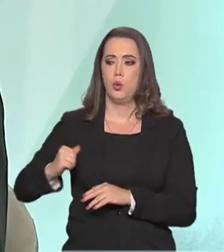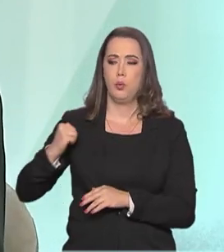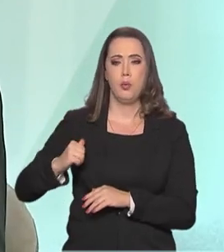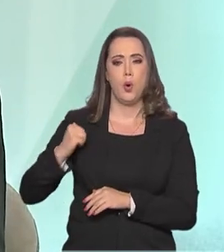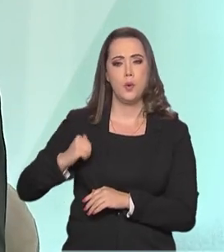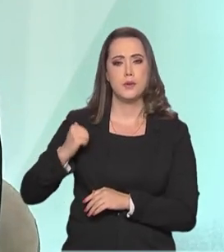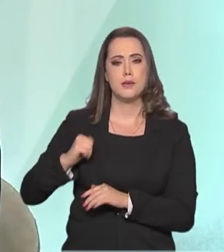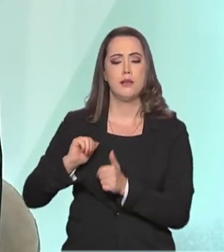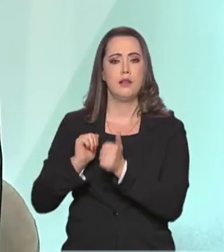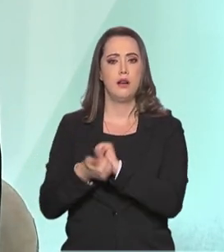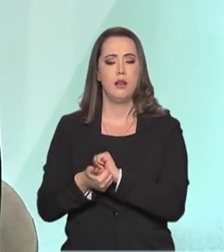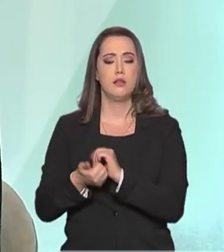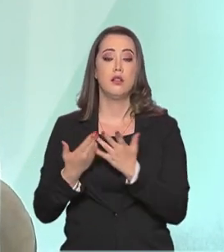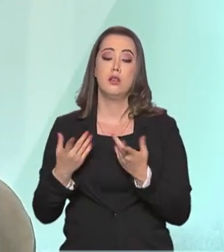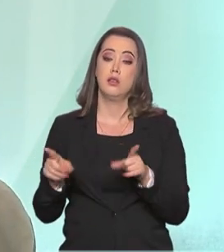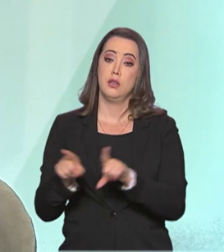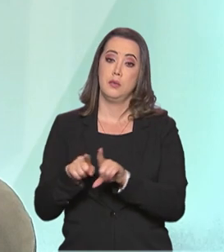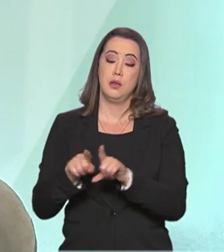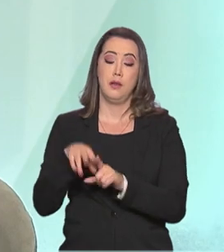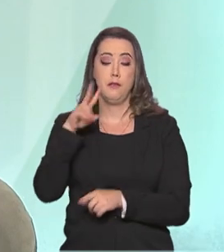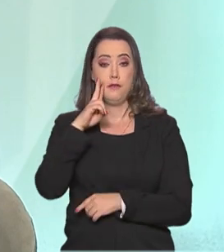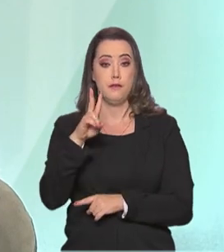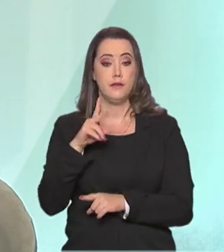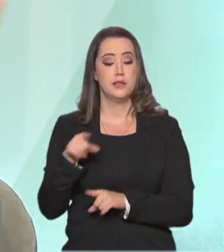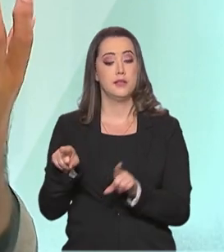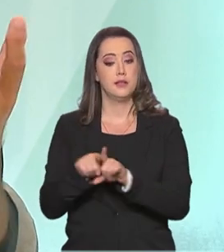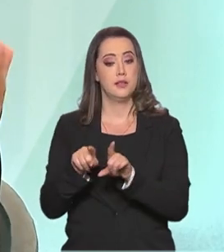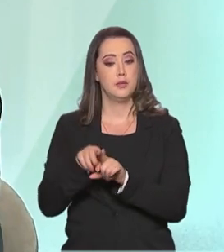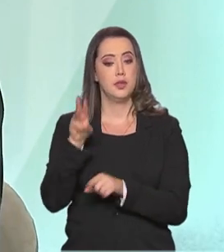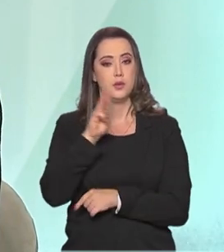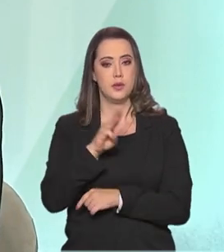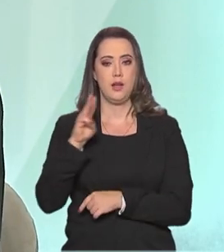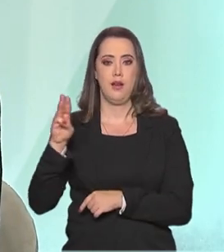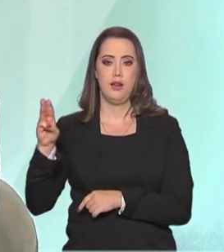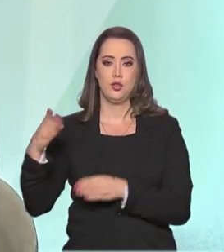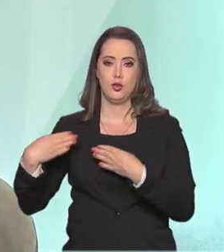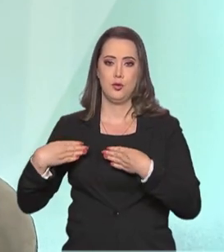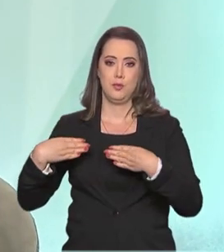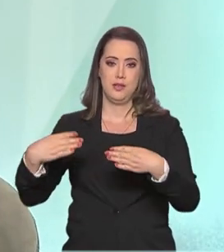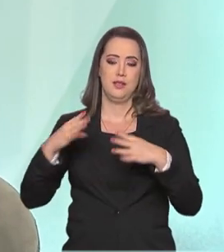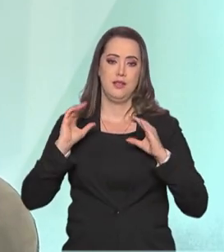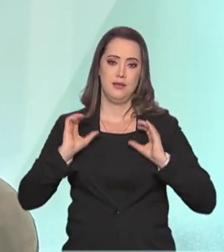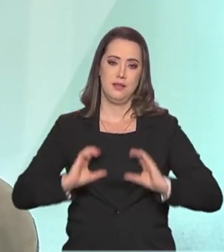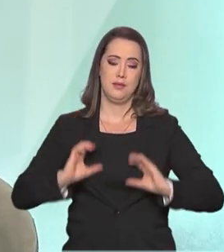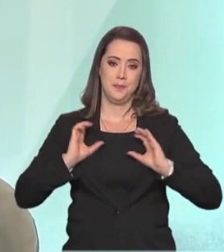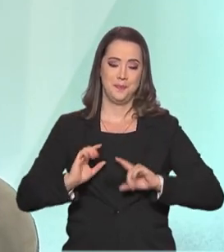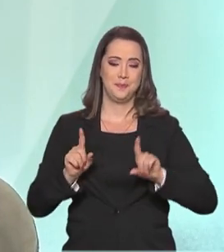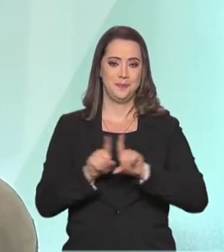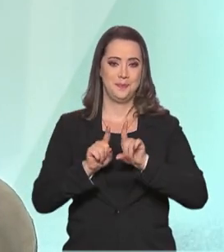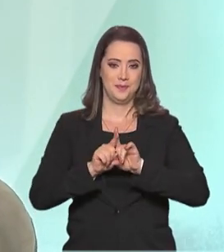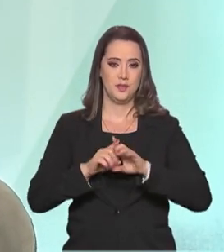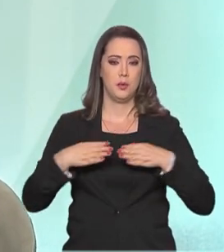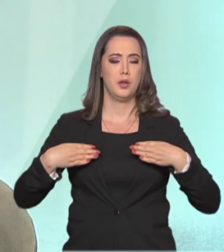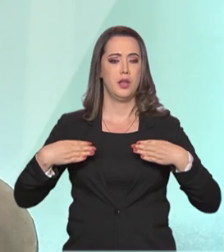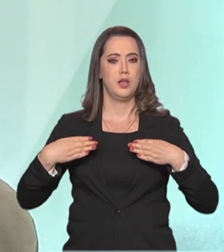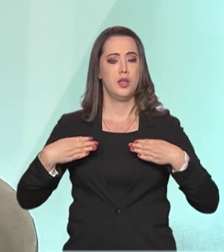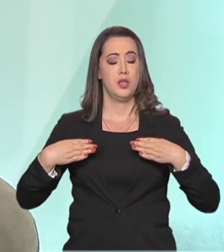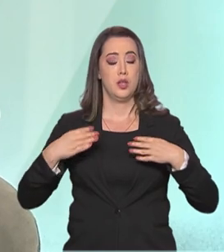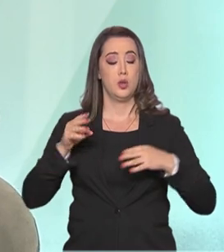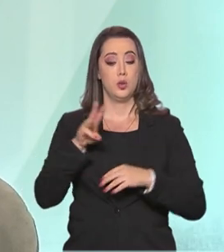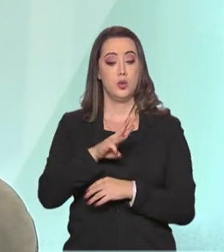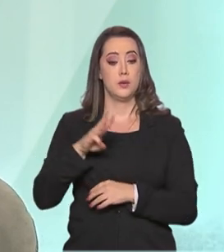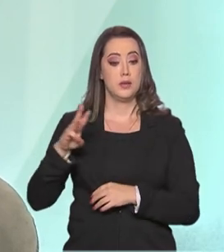todo feito aos atletas, mas acompanhado dentro do site do Ministério da Cidadania e também do site do esporte.gov